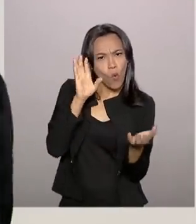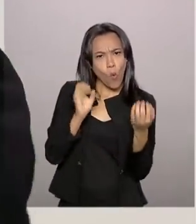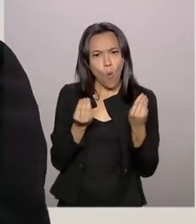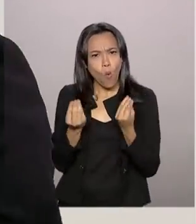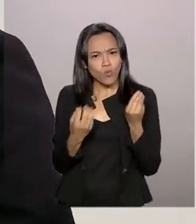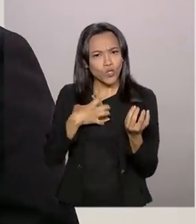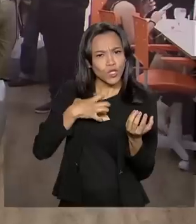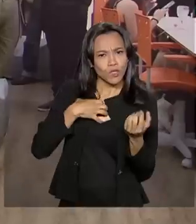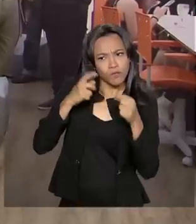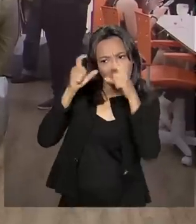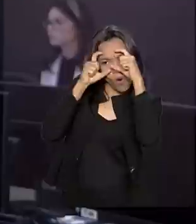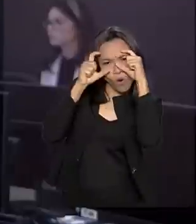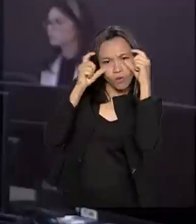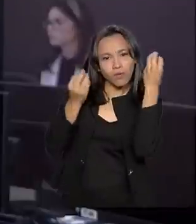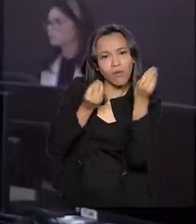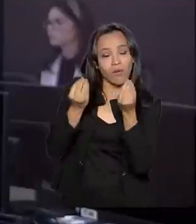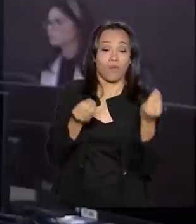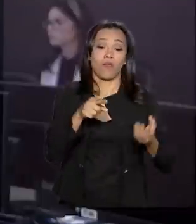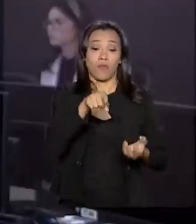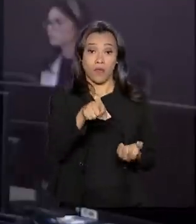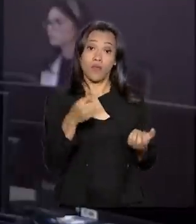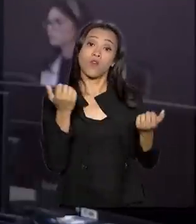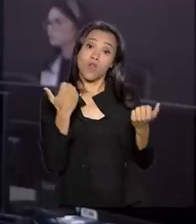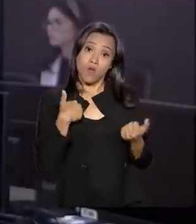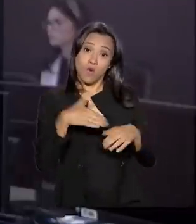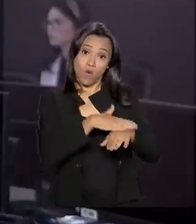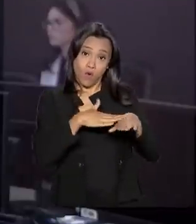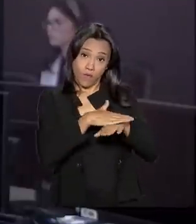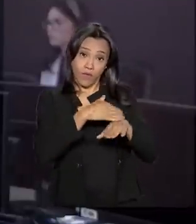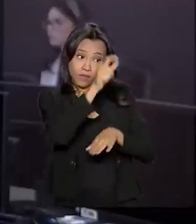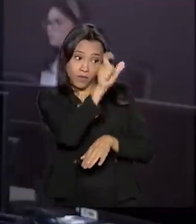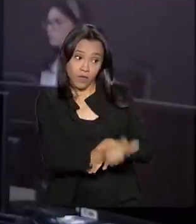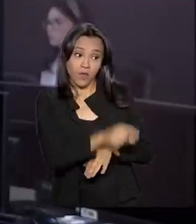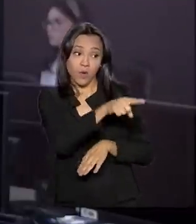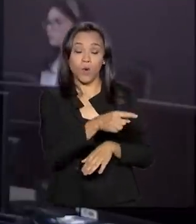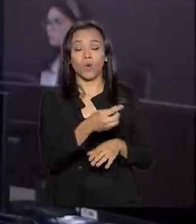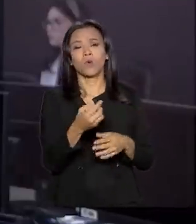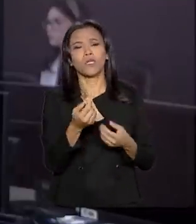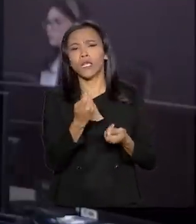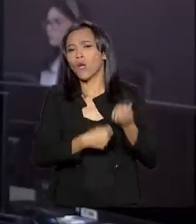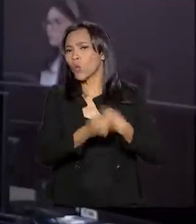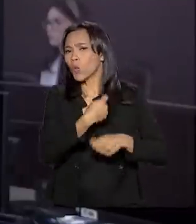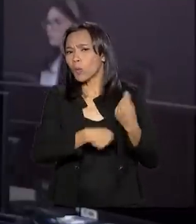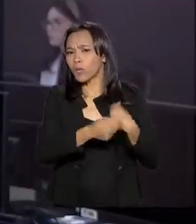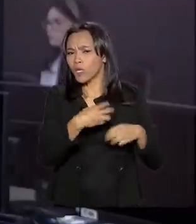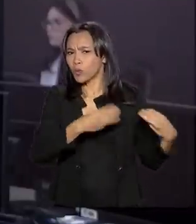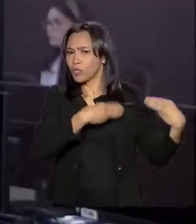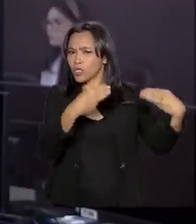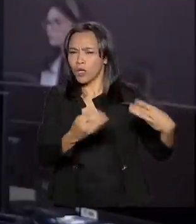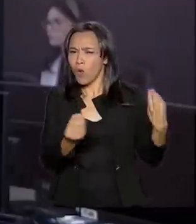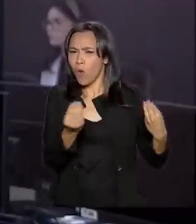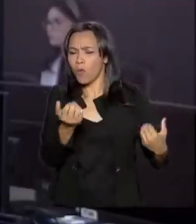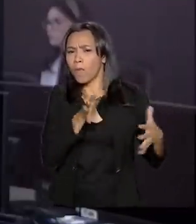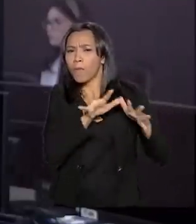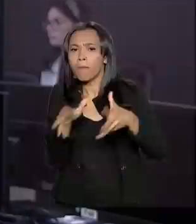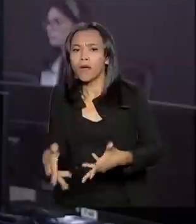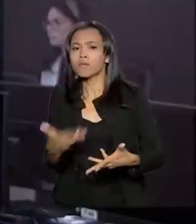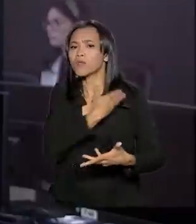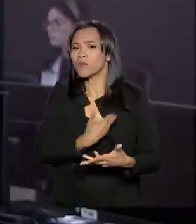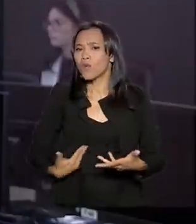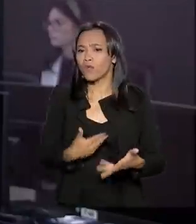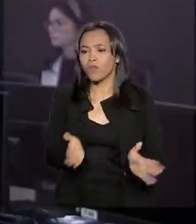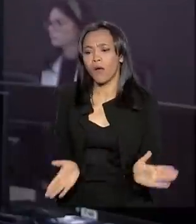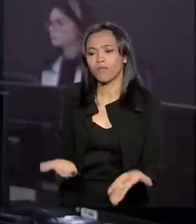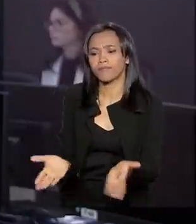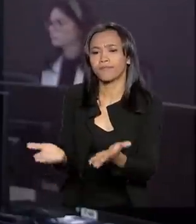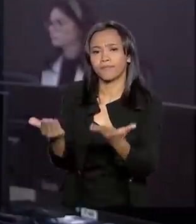com o Fábio Pina, subsecretário de Comércio e Serviços do Ministério da Economia, sobre a participação do governo federal no fomento a